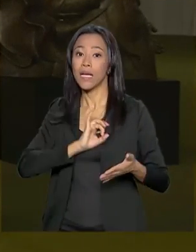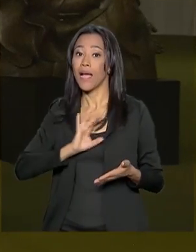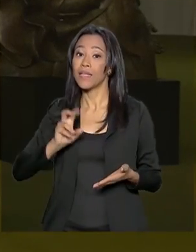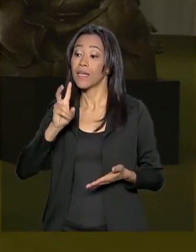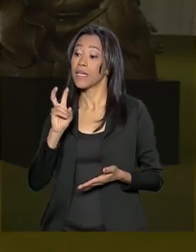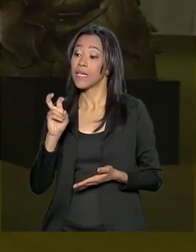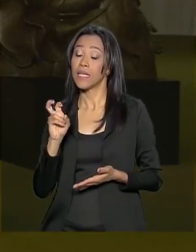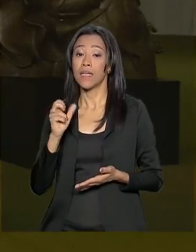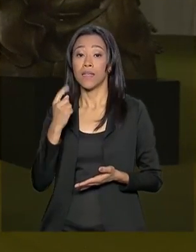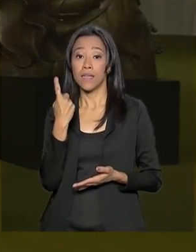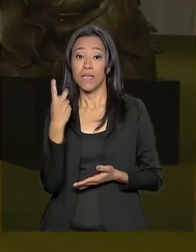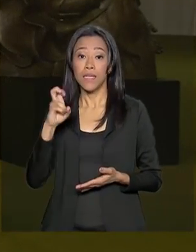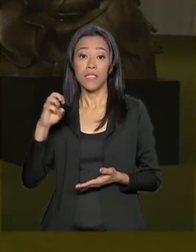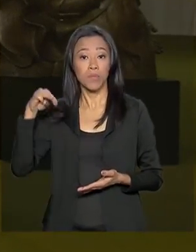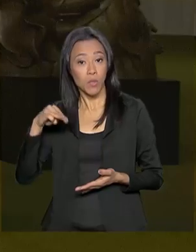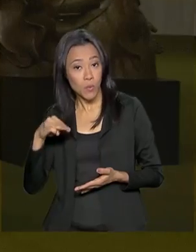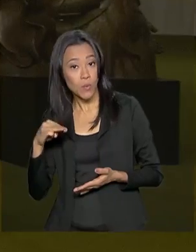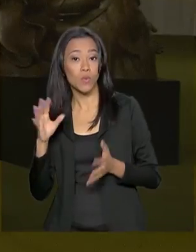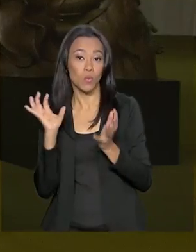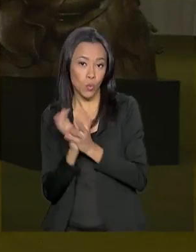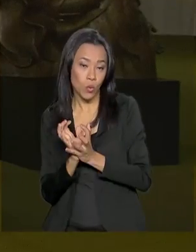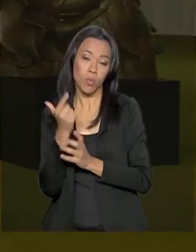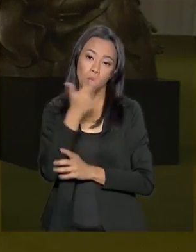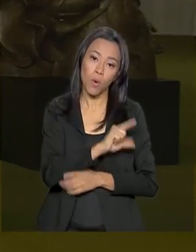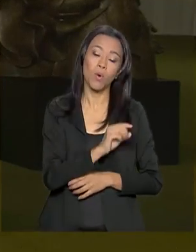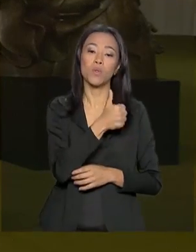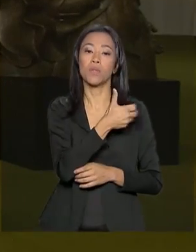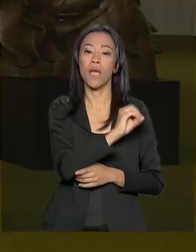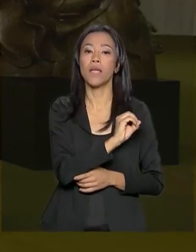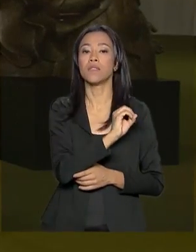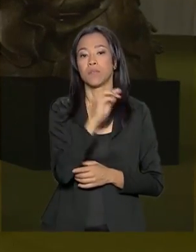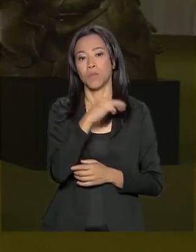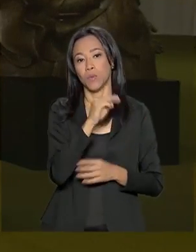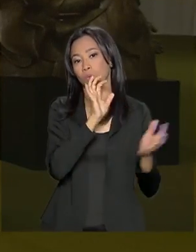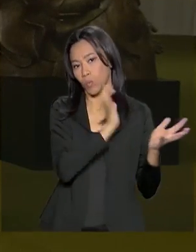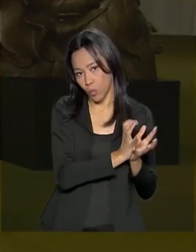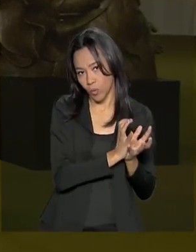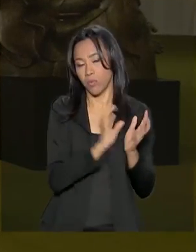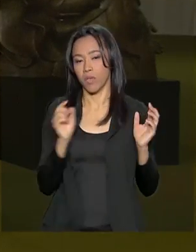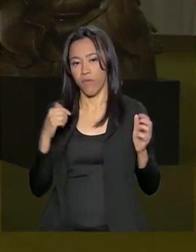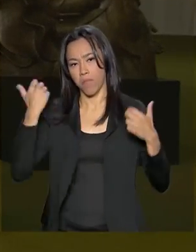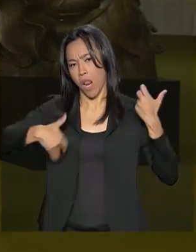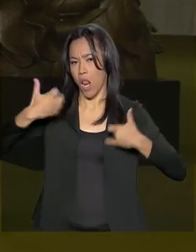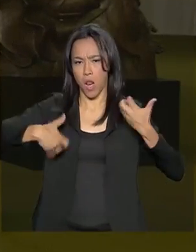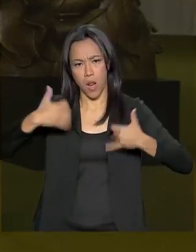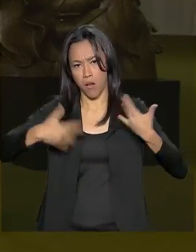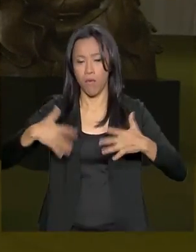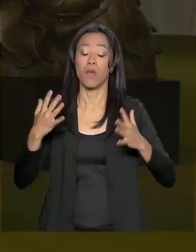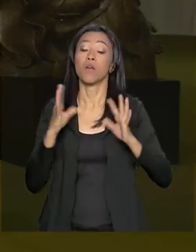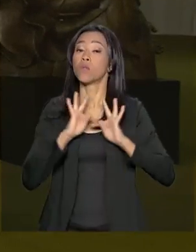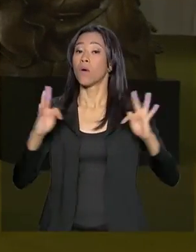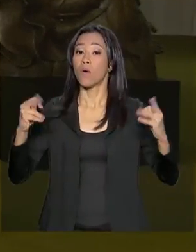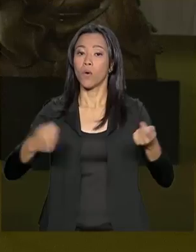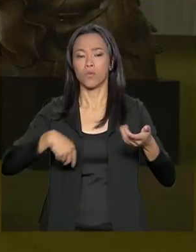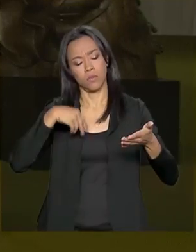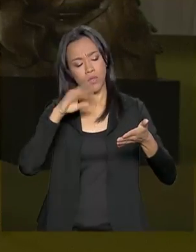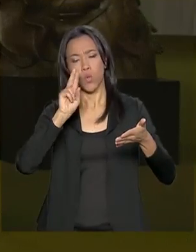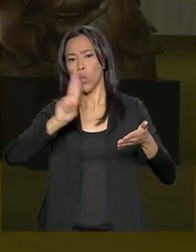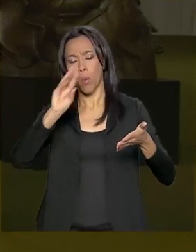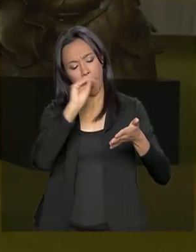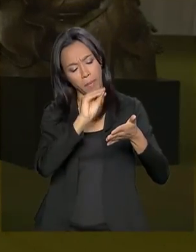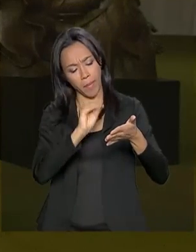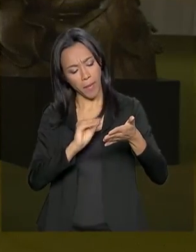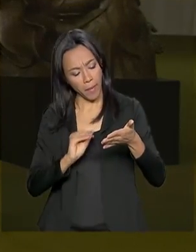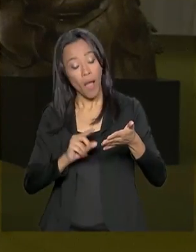membros 10 minutos. Como foi feito um acordo ali de não obstrução, todos os deputados inscritos vão poder usar a palavra. Então,